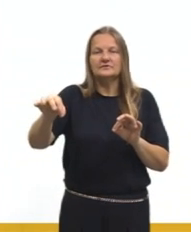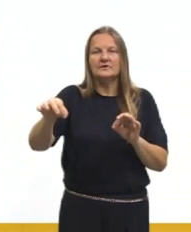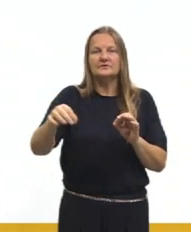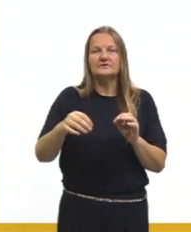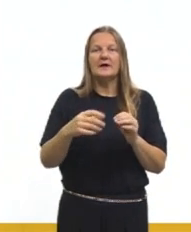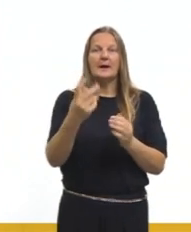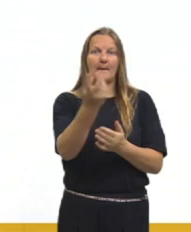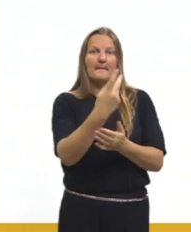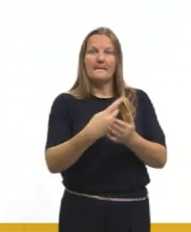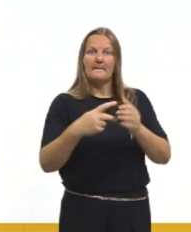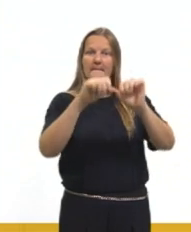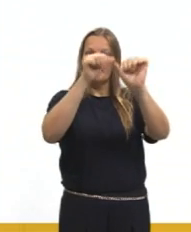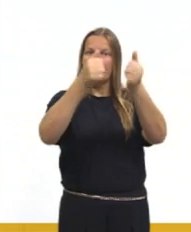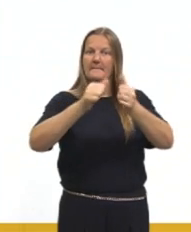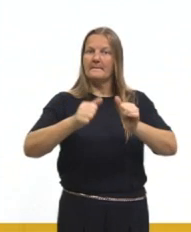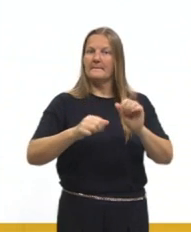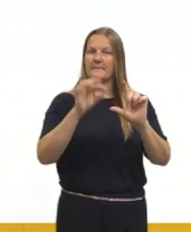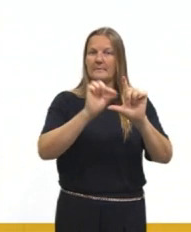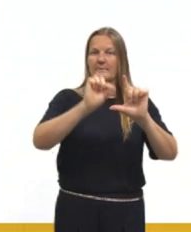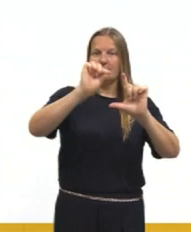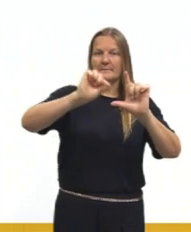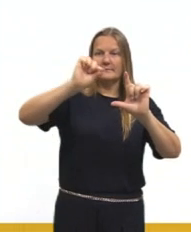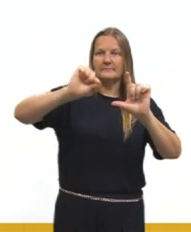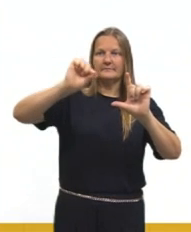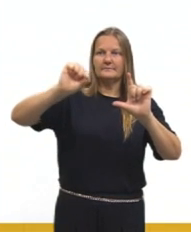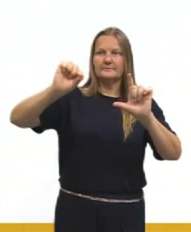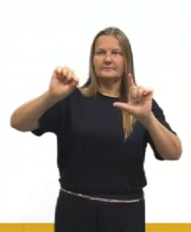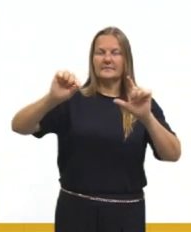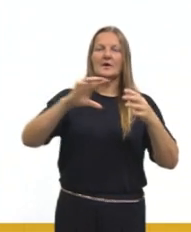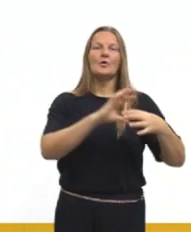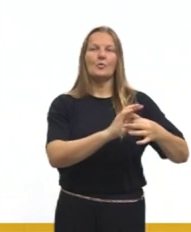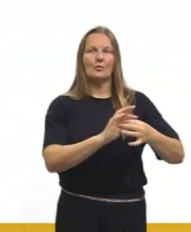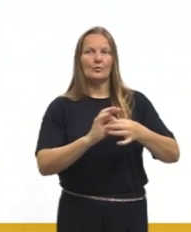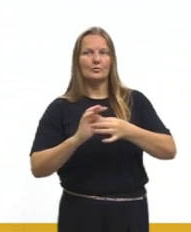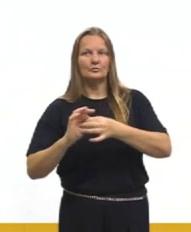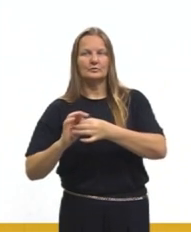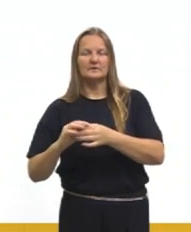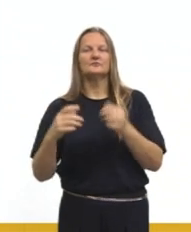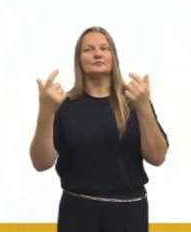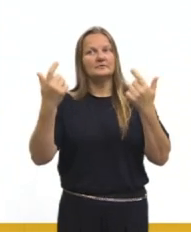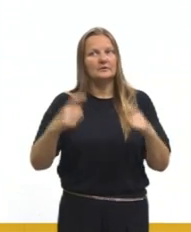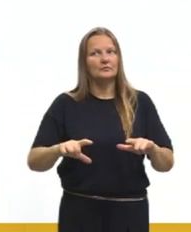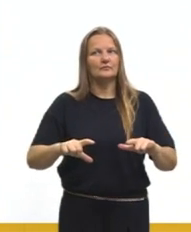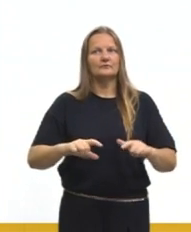gráfico também. Então, trazendo essa contextualização de novo.